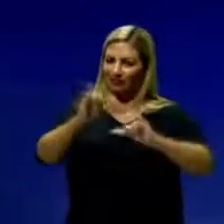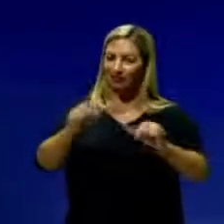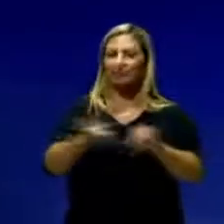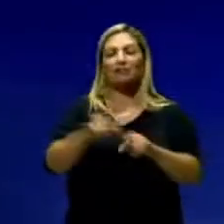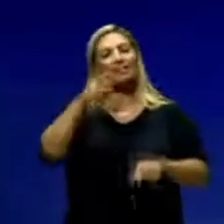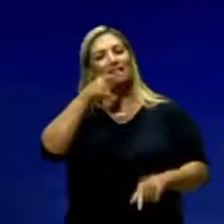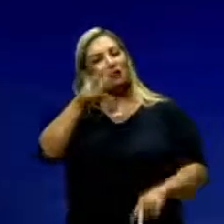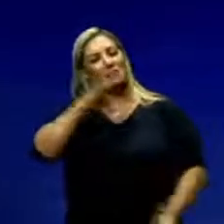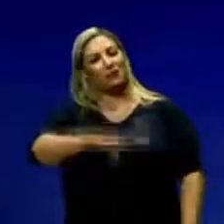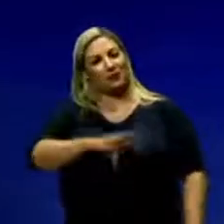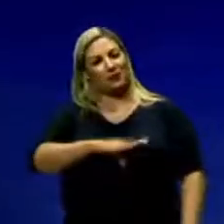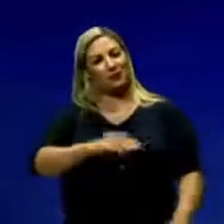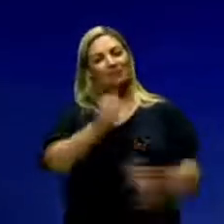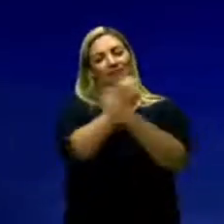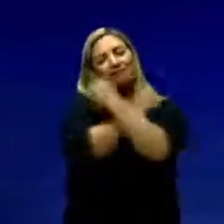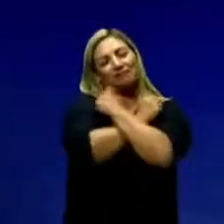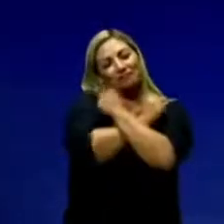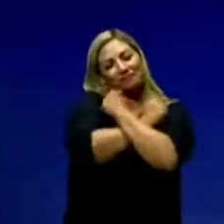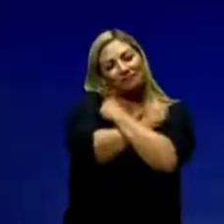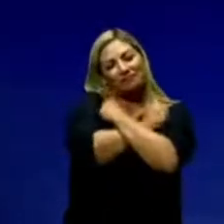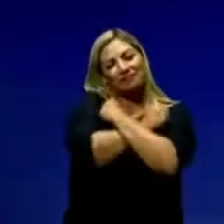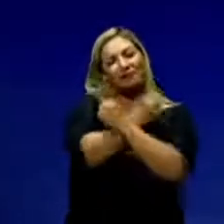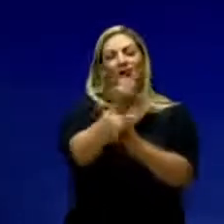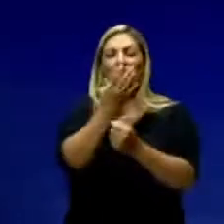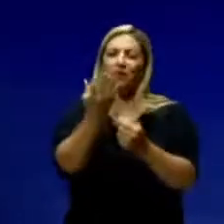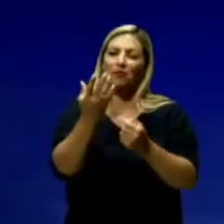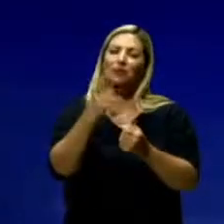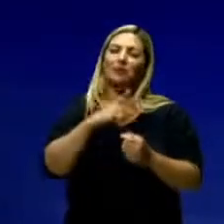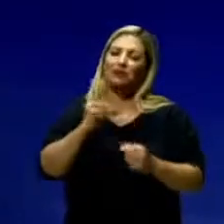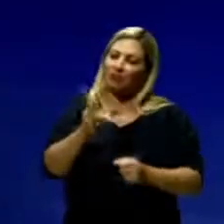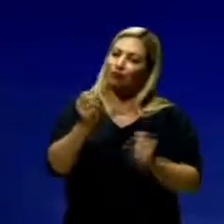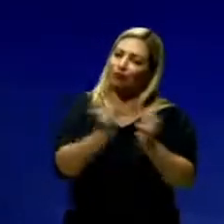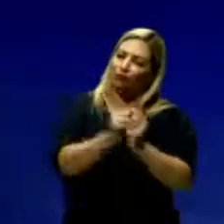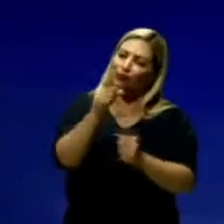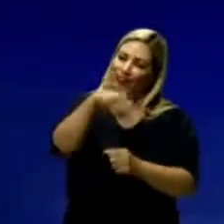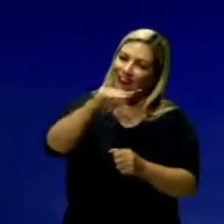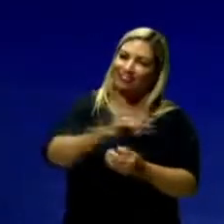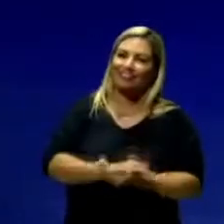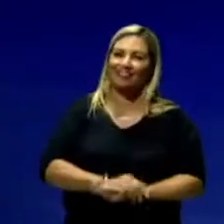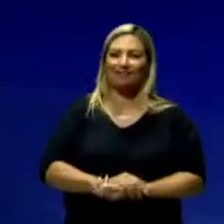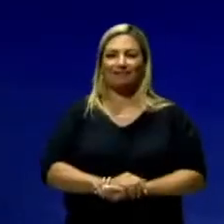e Língua Portuguesa. Um forte abraço. É muito bom sempre estar com vocês.